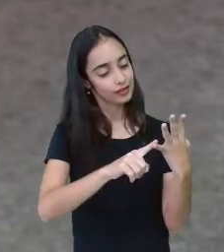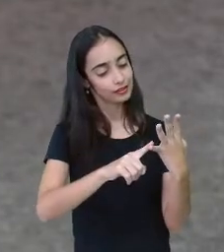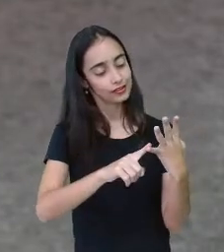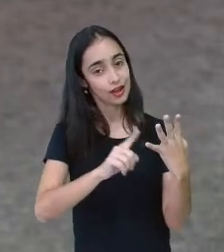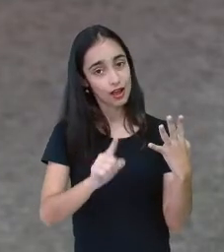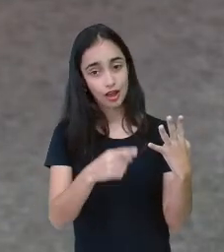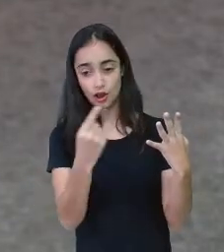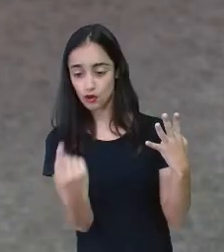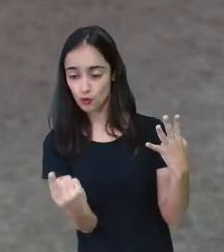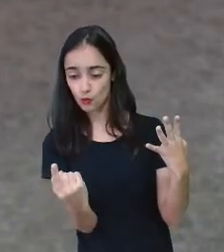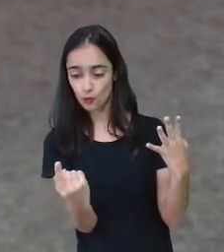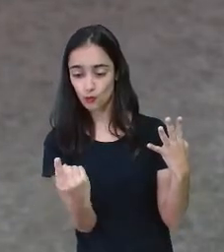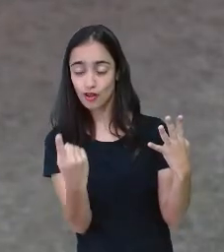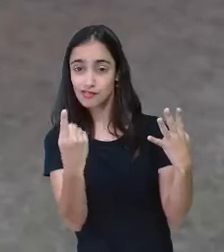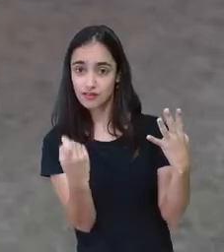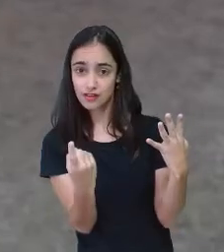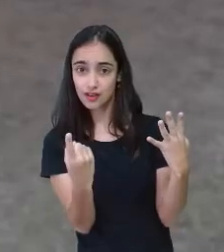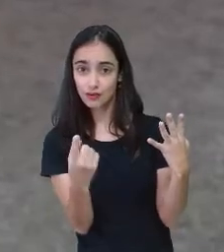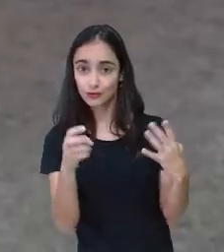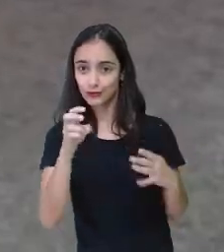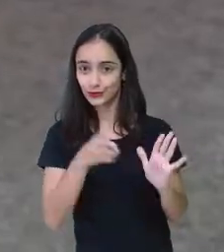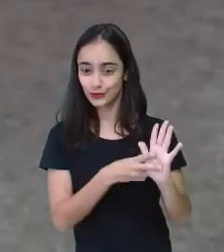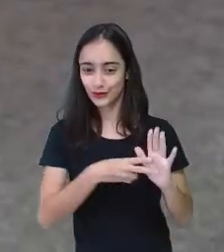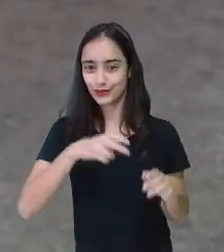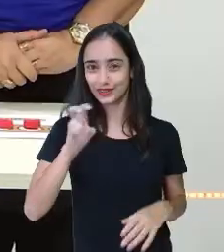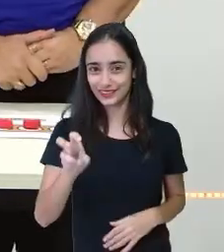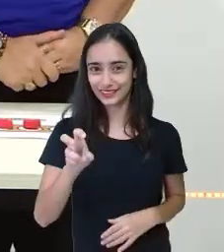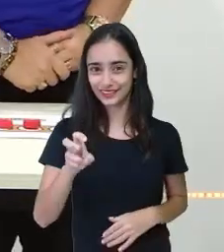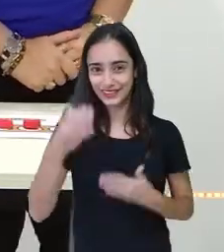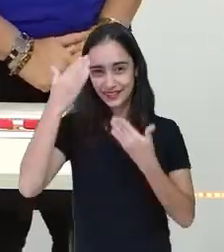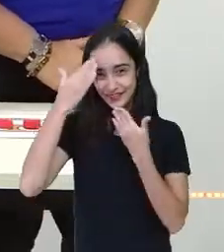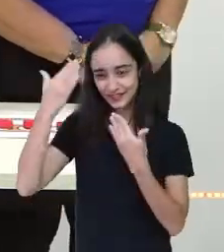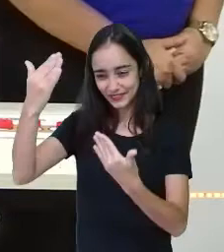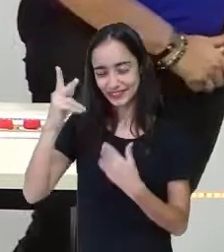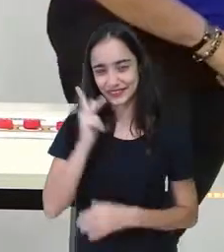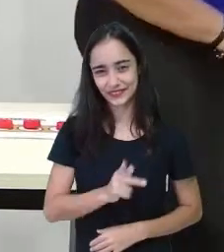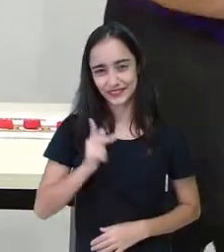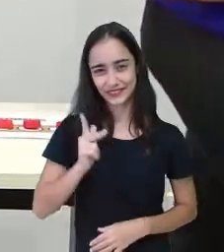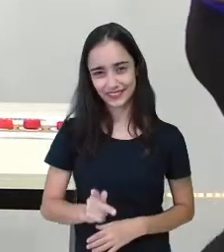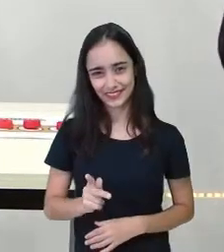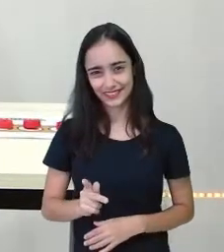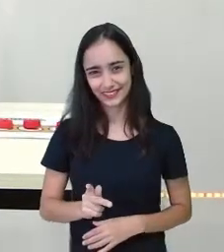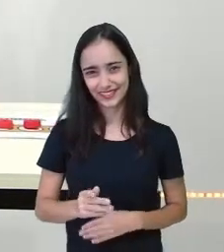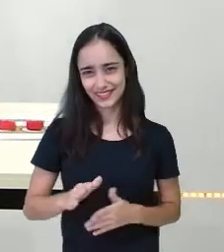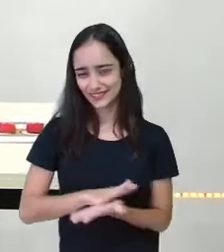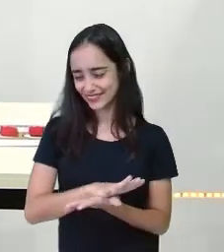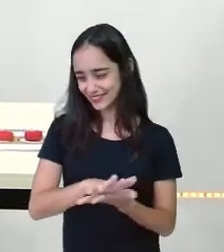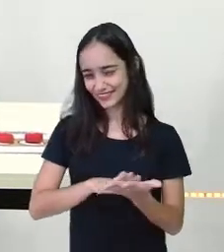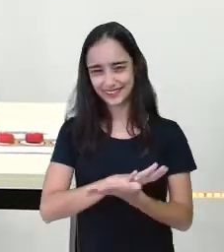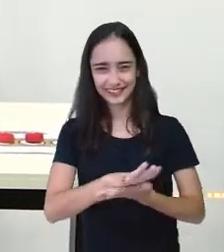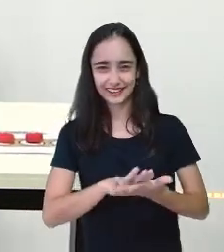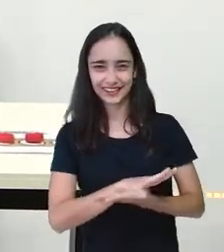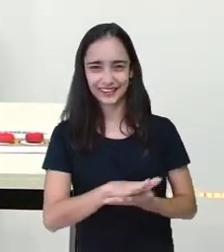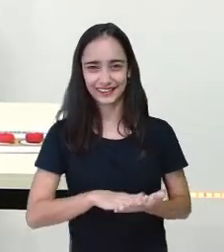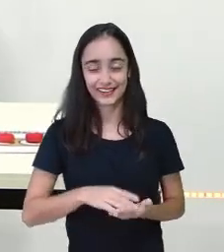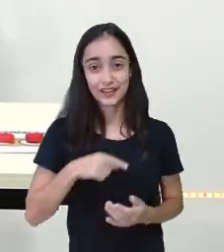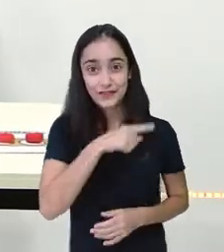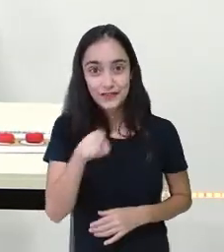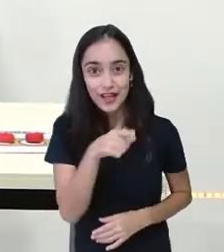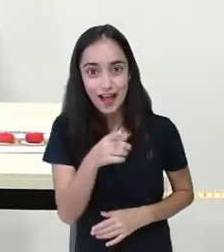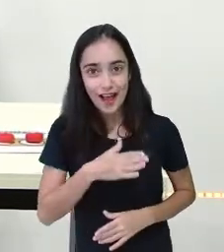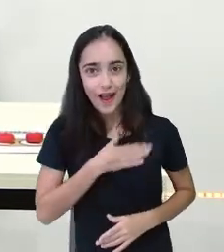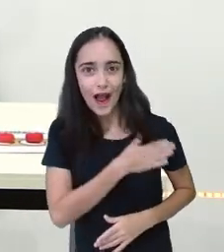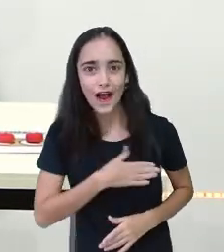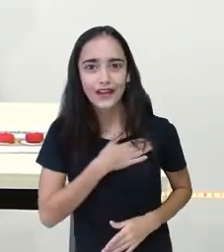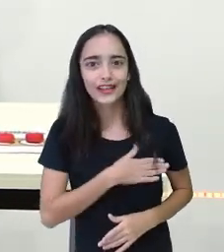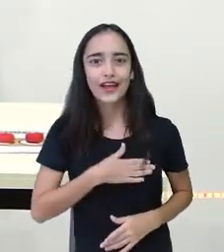Olha aí. Viu? Obrigada, professora Elis. Por nada, professora Josi. E precisando, estou aqui. Gostaram? E aí, vocês podem